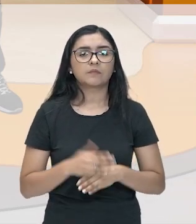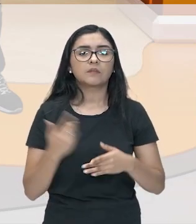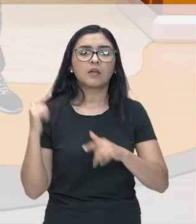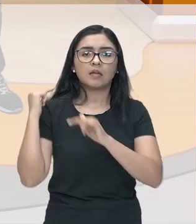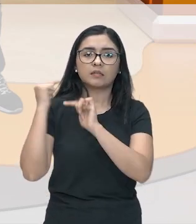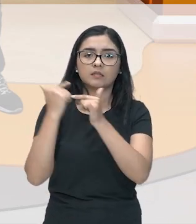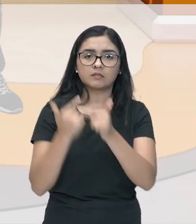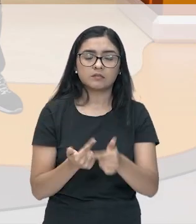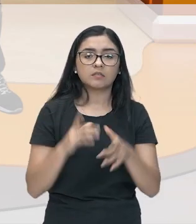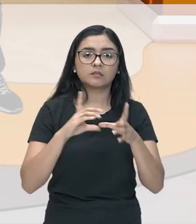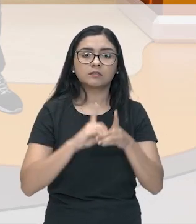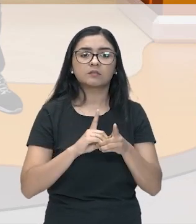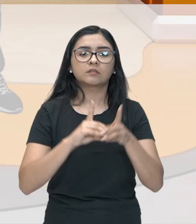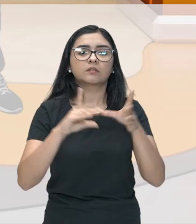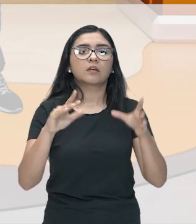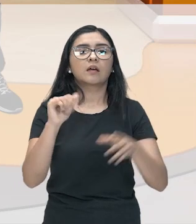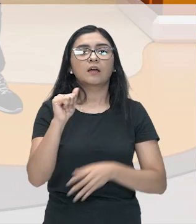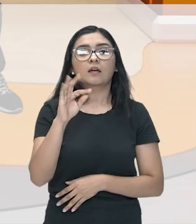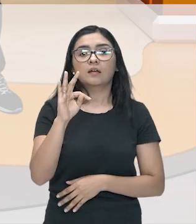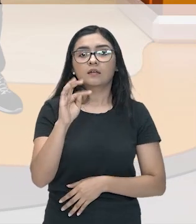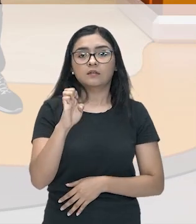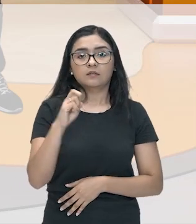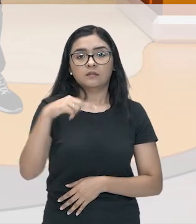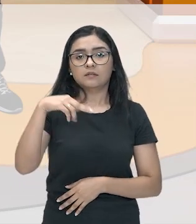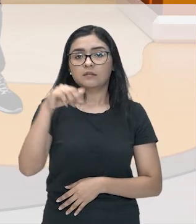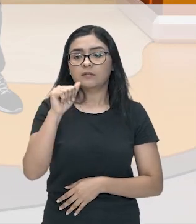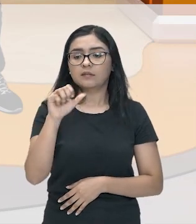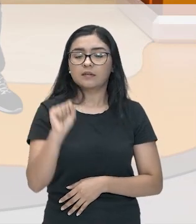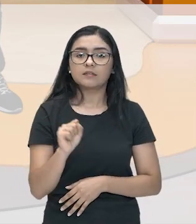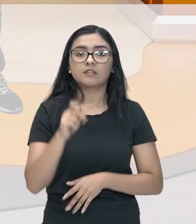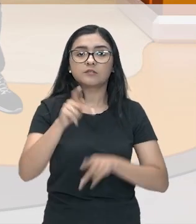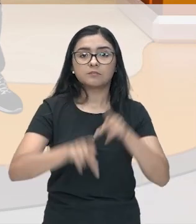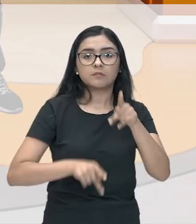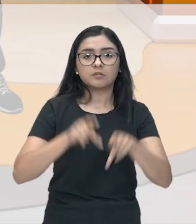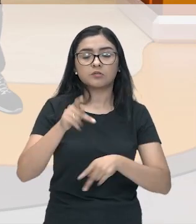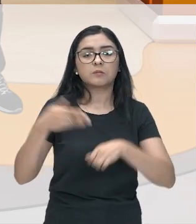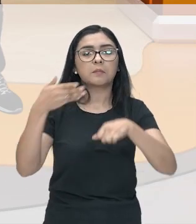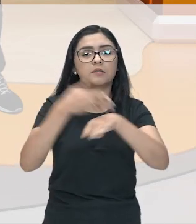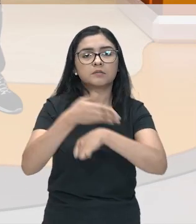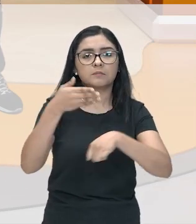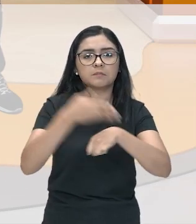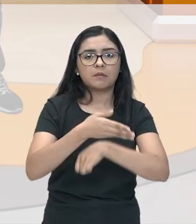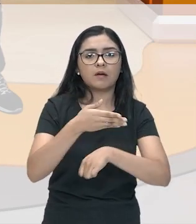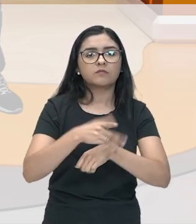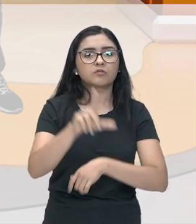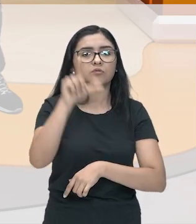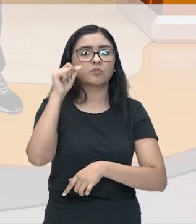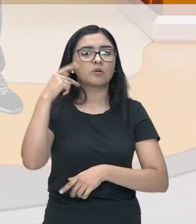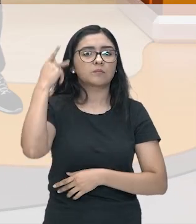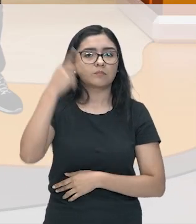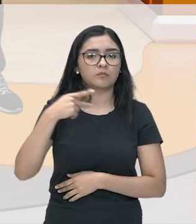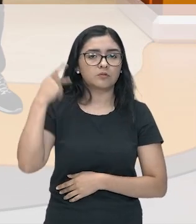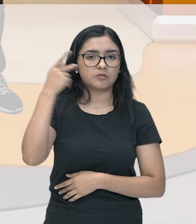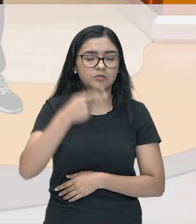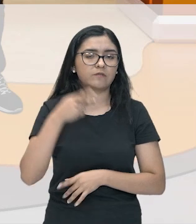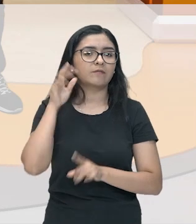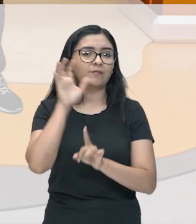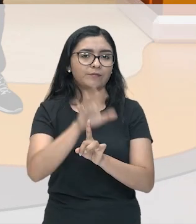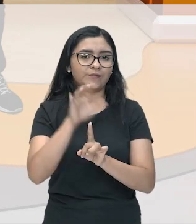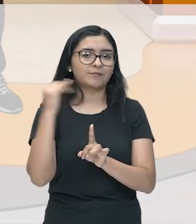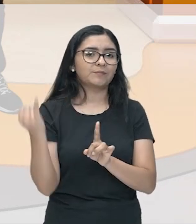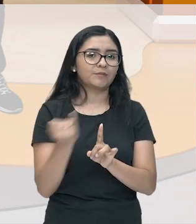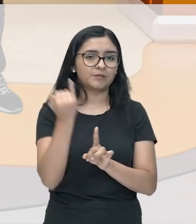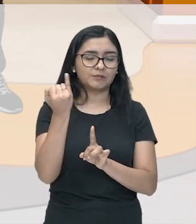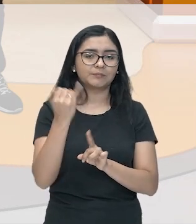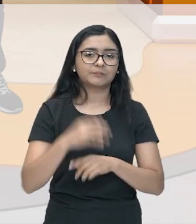democrática de Atenas, onde as pessoas participavam das decisões políticas, foi uma influência crucial. Além